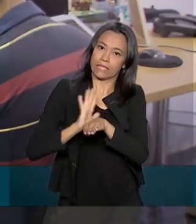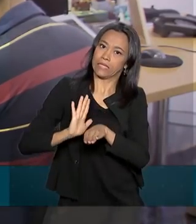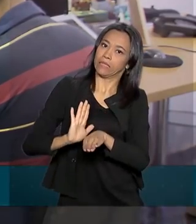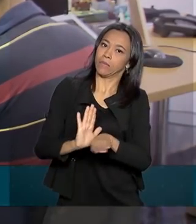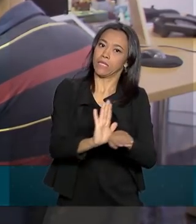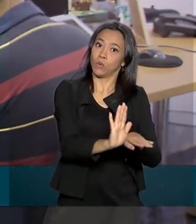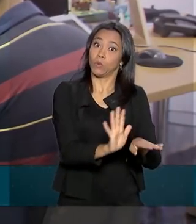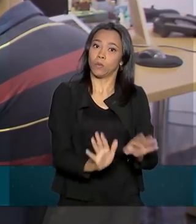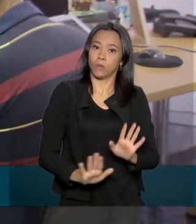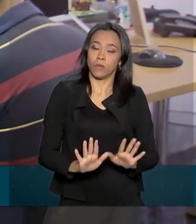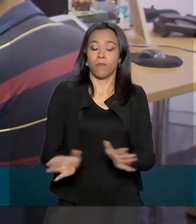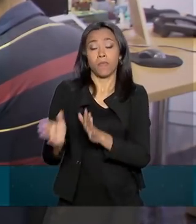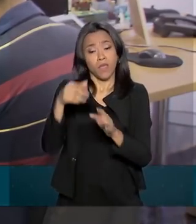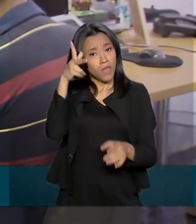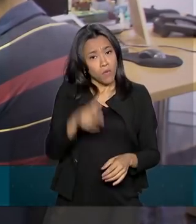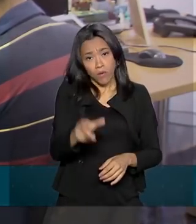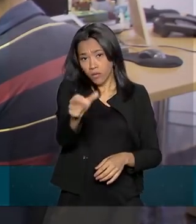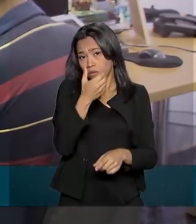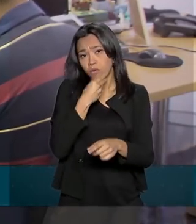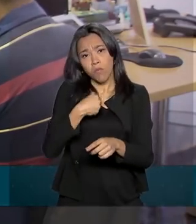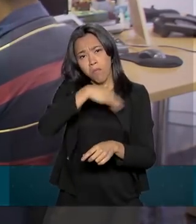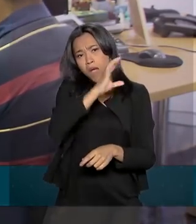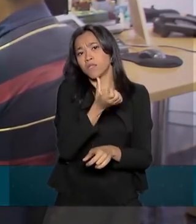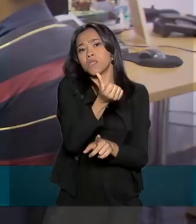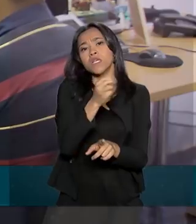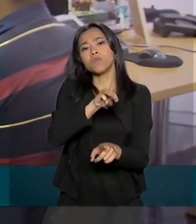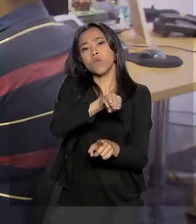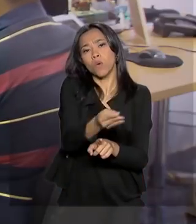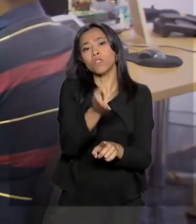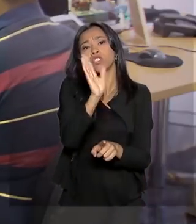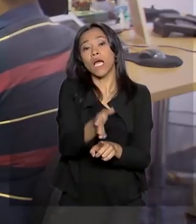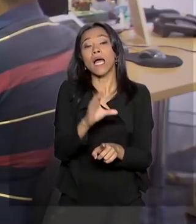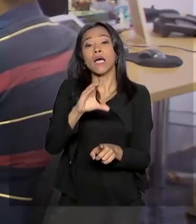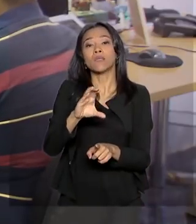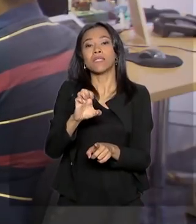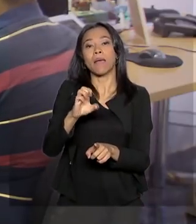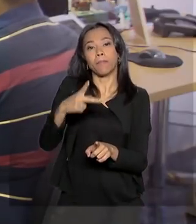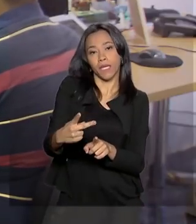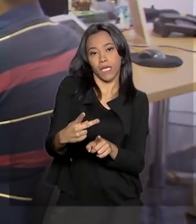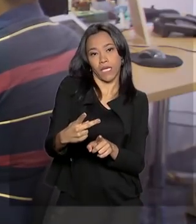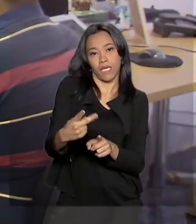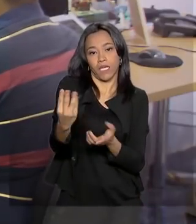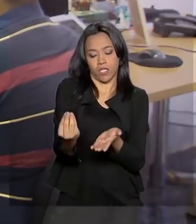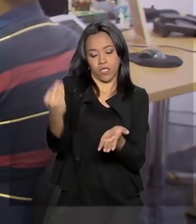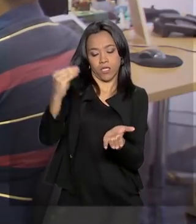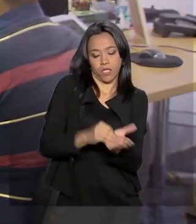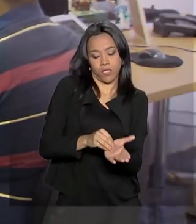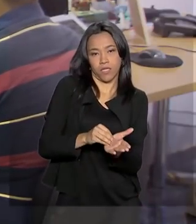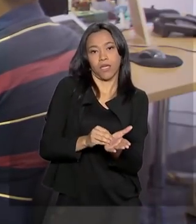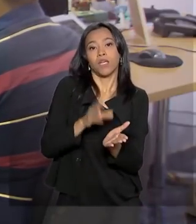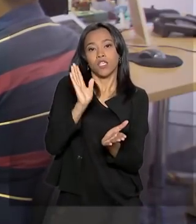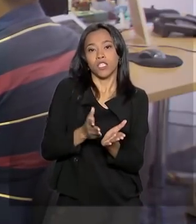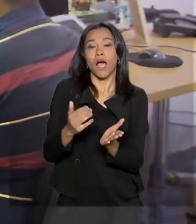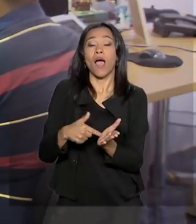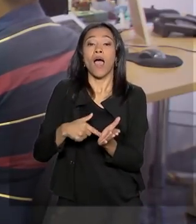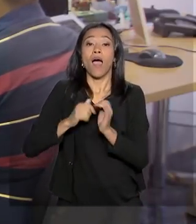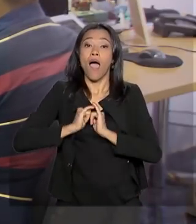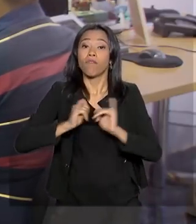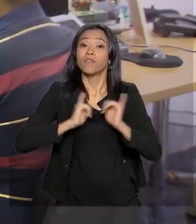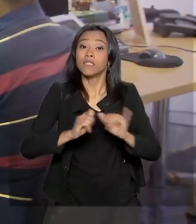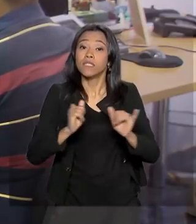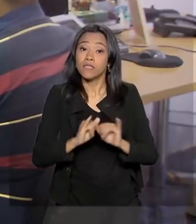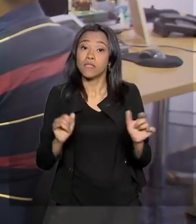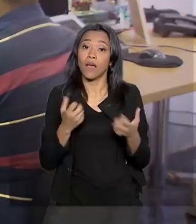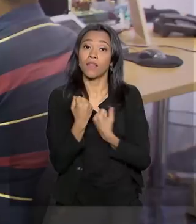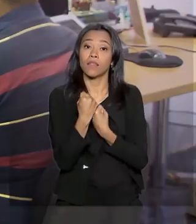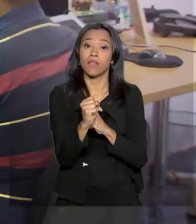mais de 6 milhões de brasileiros já estão com seus CEPs cadastrados e recebem mensagem da Defesa Civil informando de